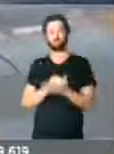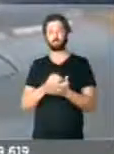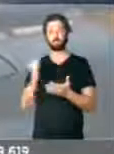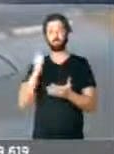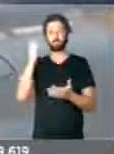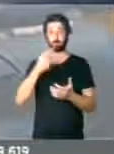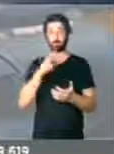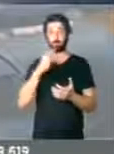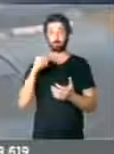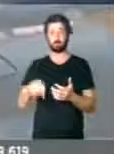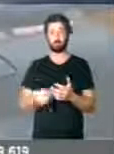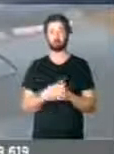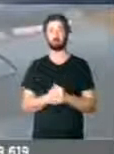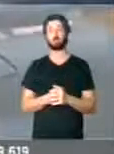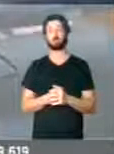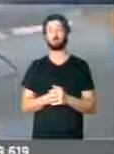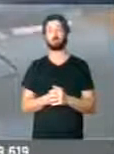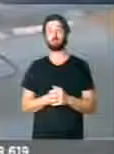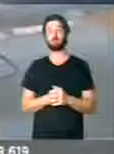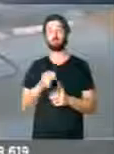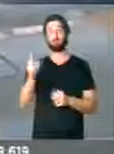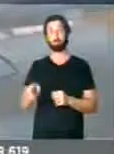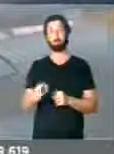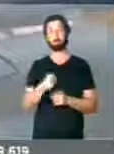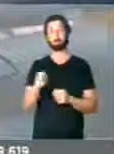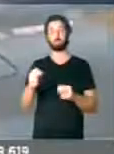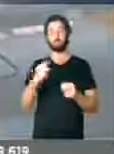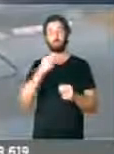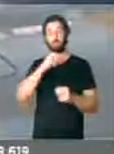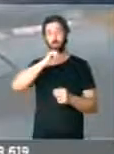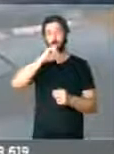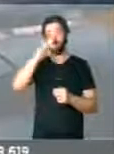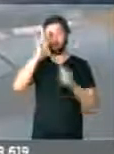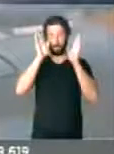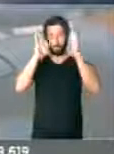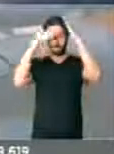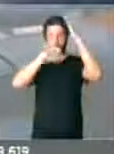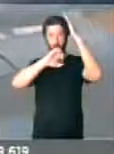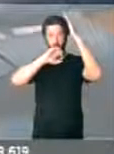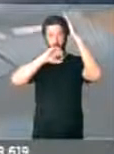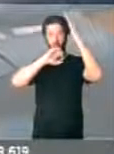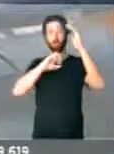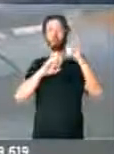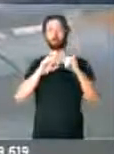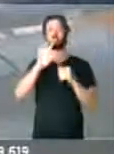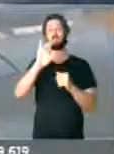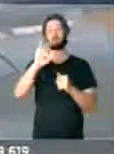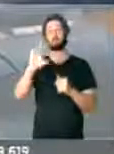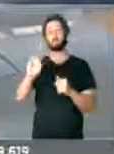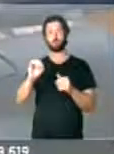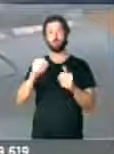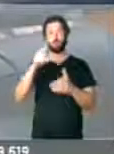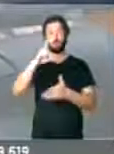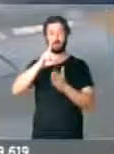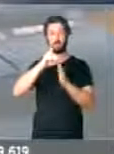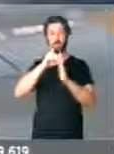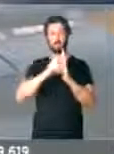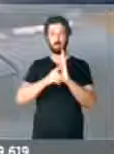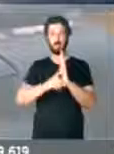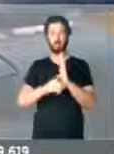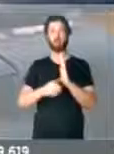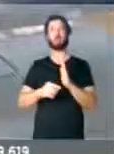da maior importância. O Papa Francisco acaba de assinar um decreto abrindo caminho para a